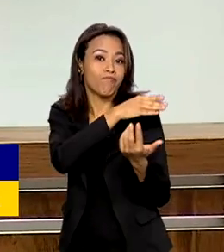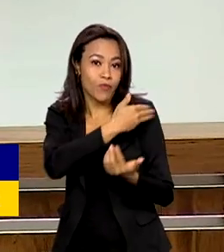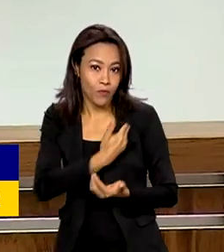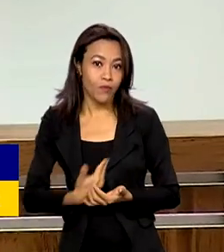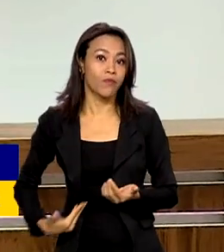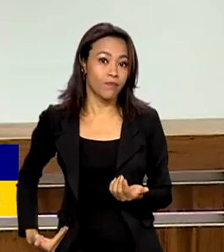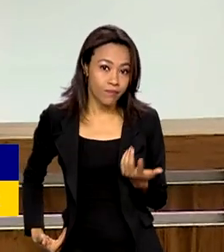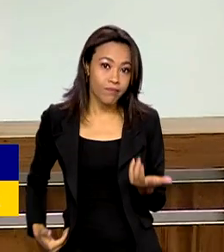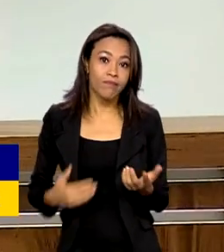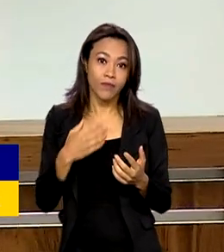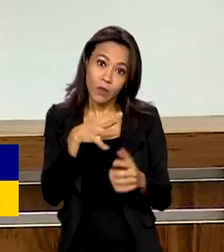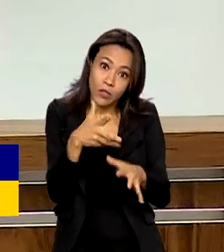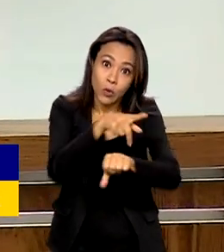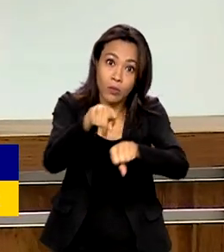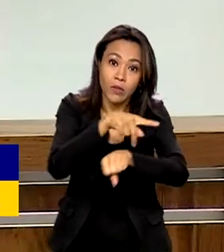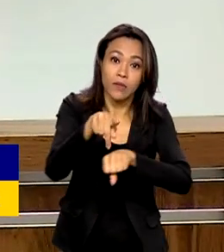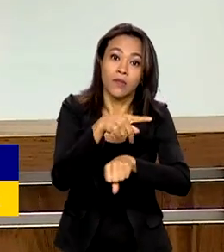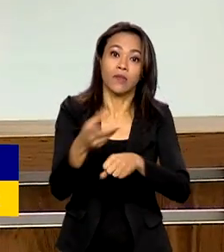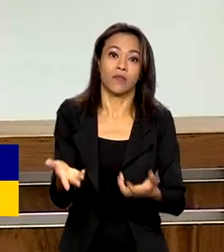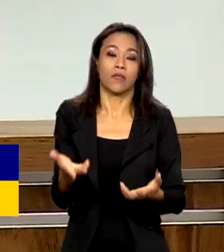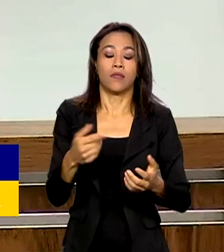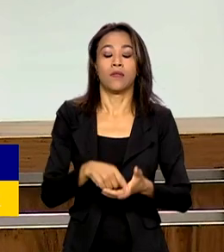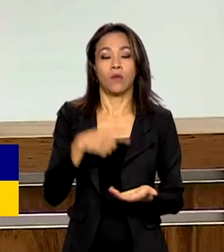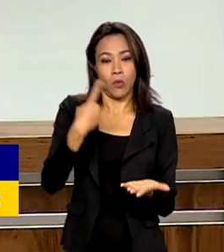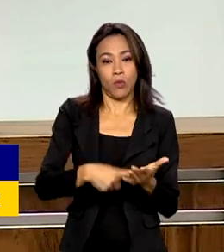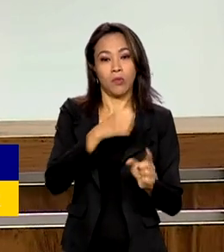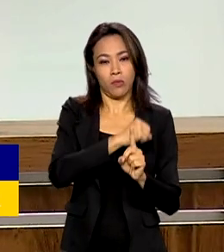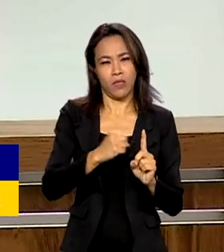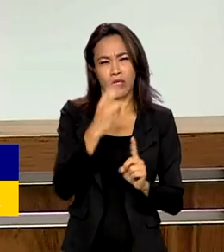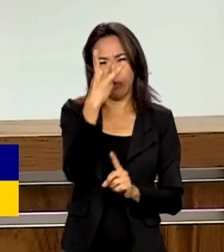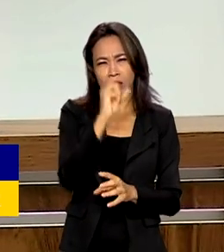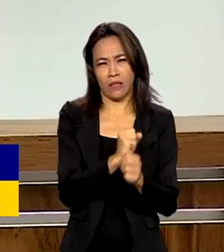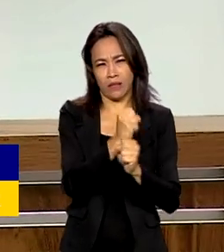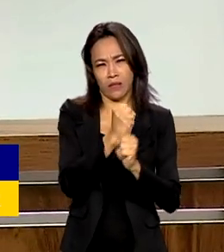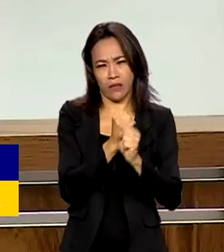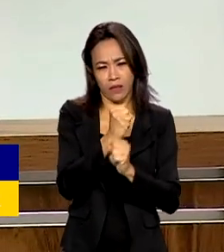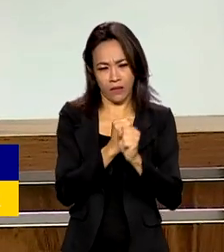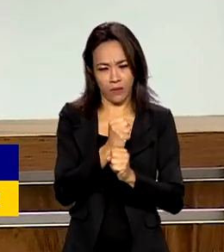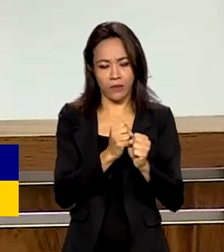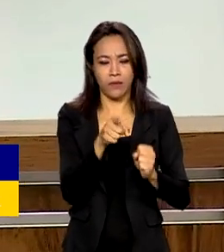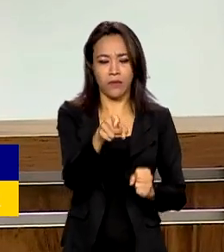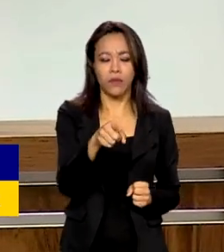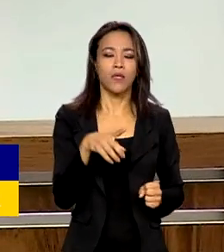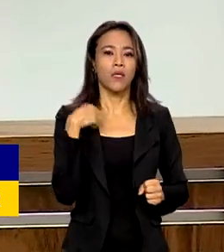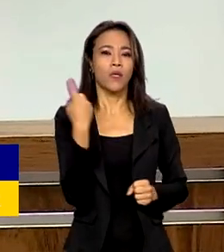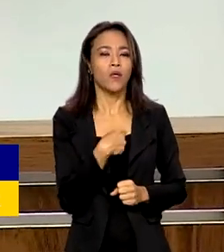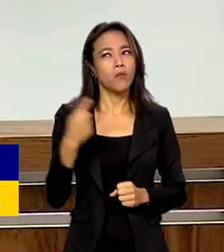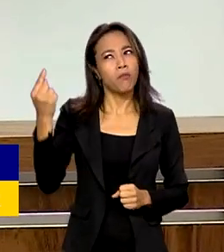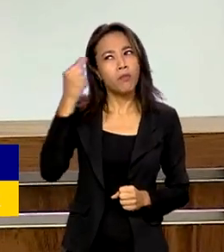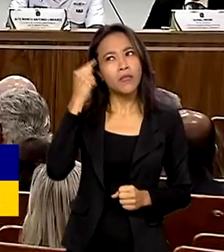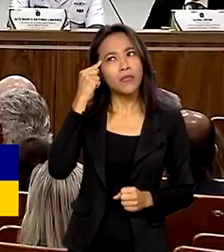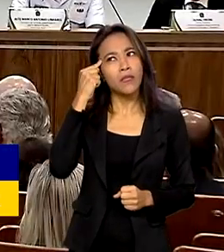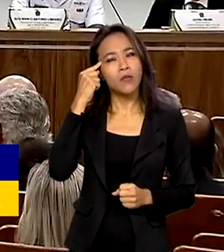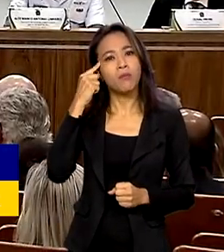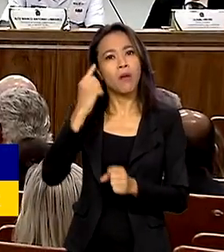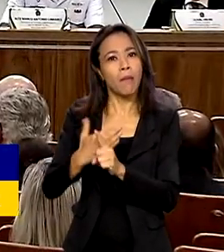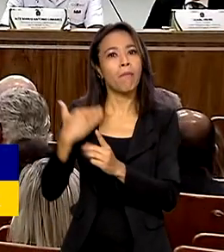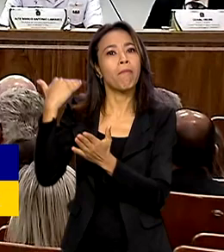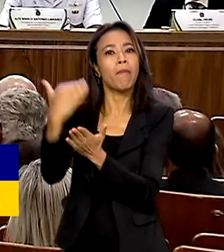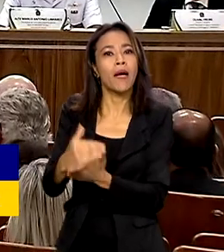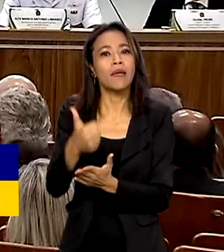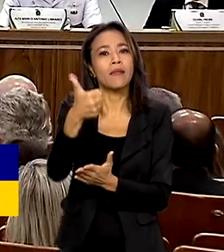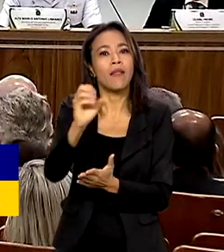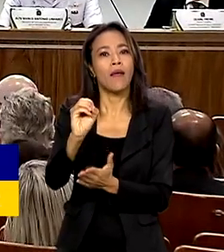de três décadas e nós estamos pensando, portanto, num projeto agora para 10 anos. E para